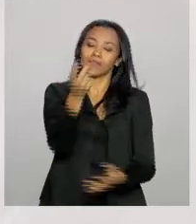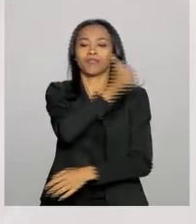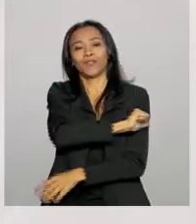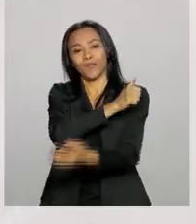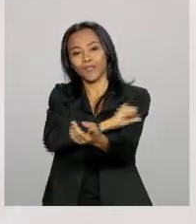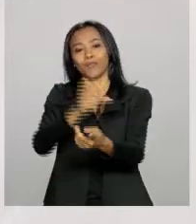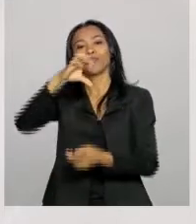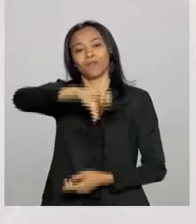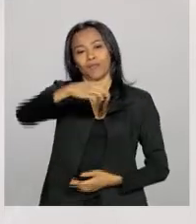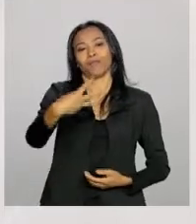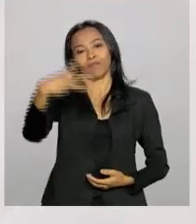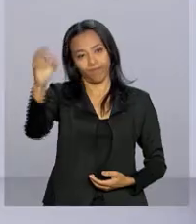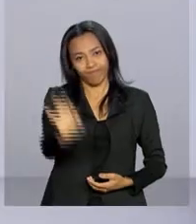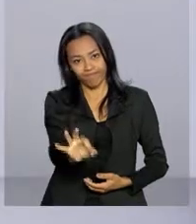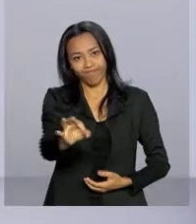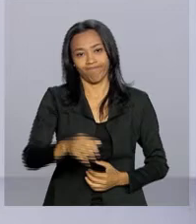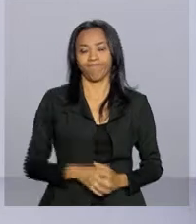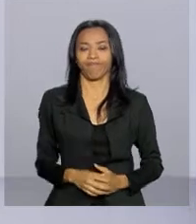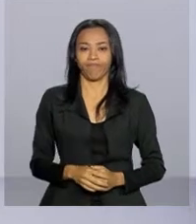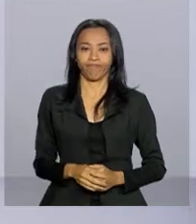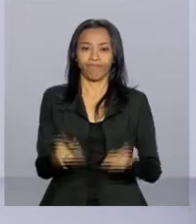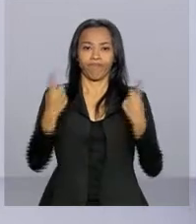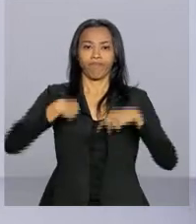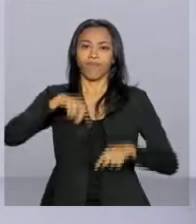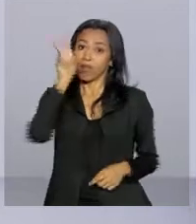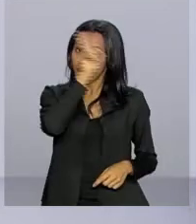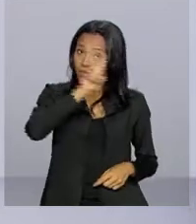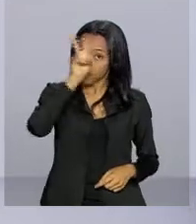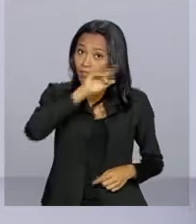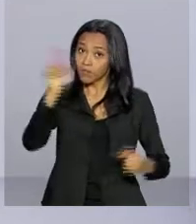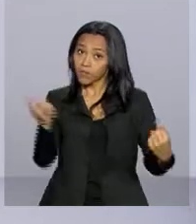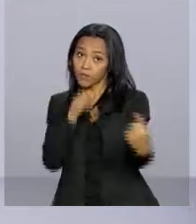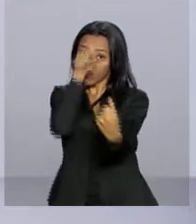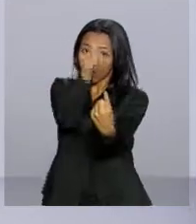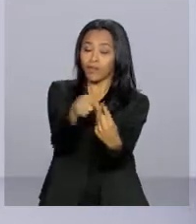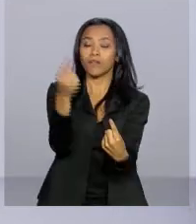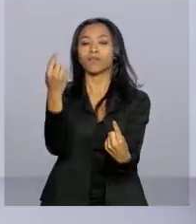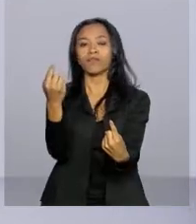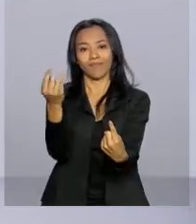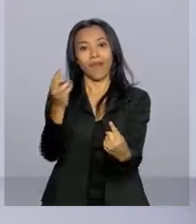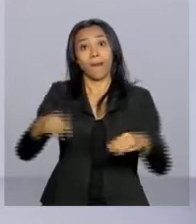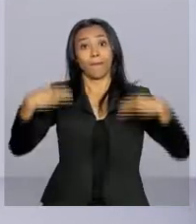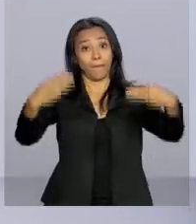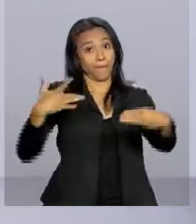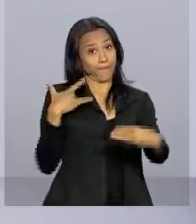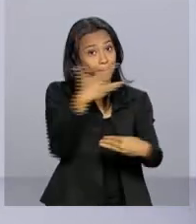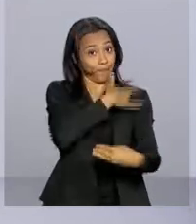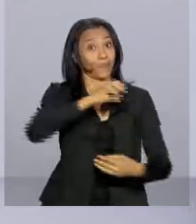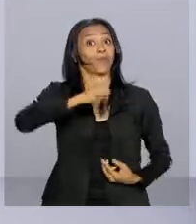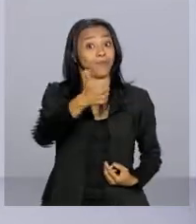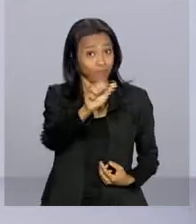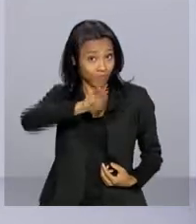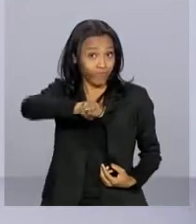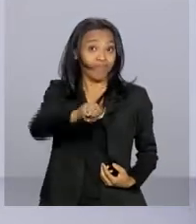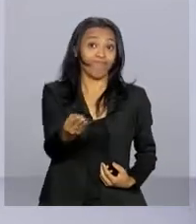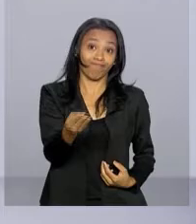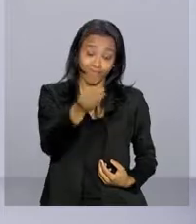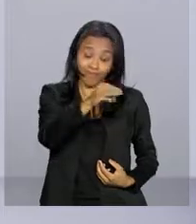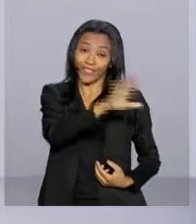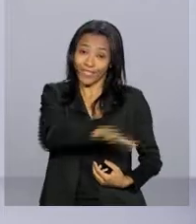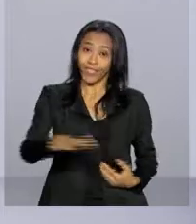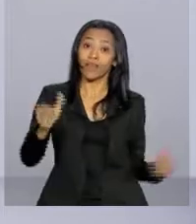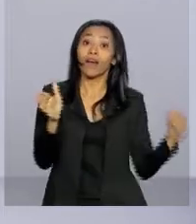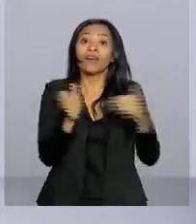93%. Lembrando que a meta do Ministério da Saúde é vacinar 11 milhões de crianças até